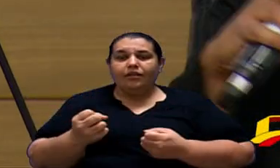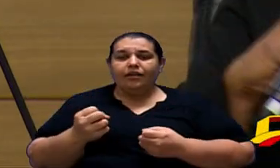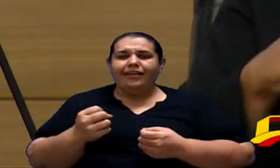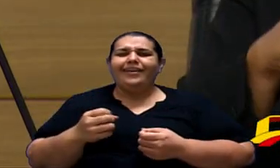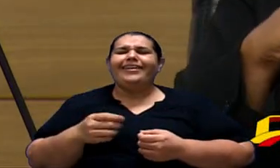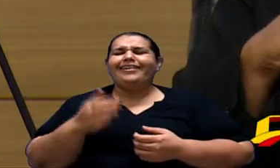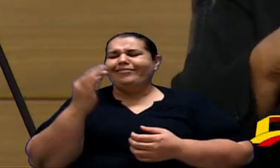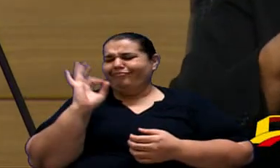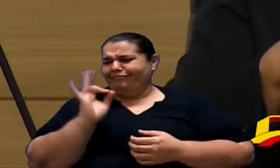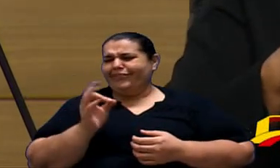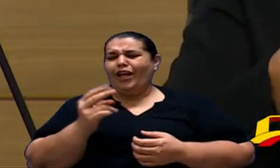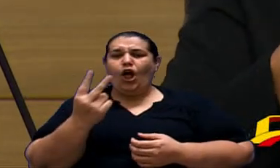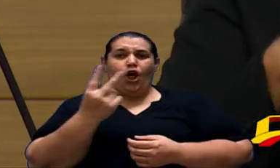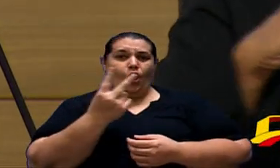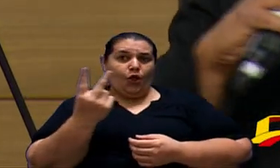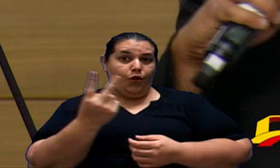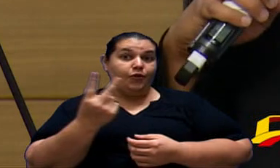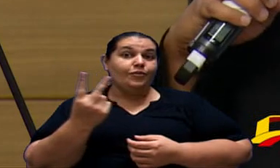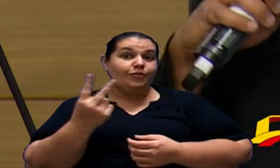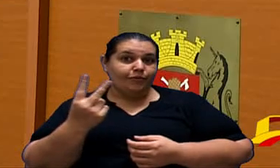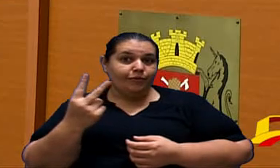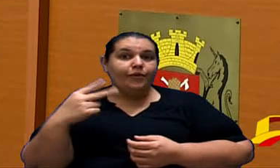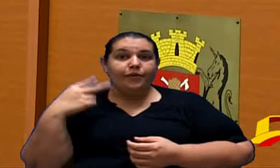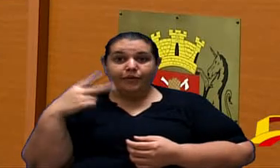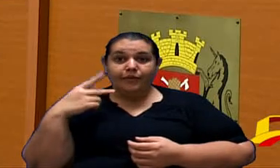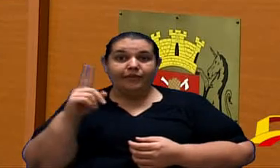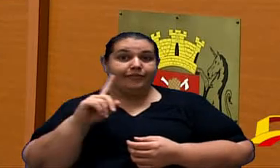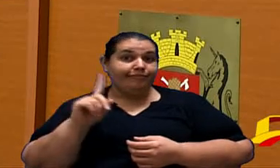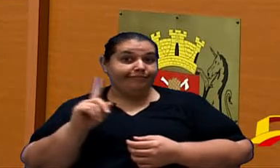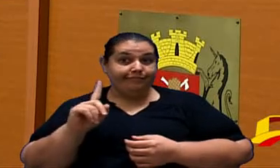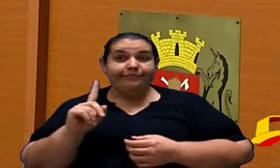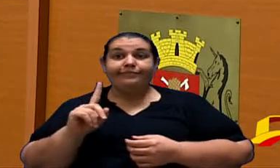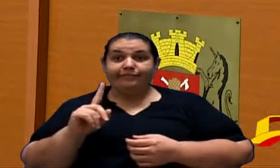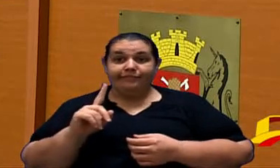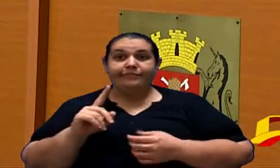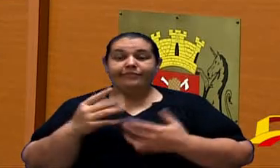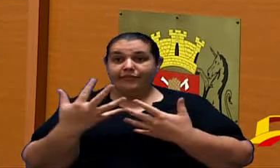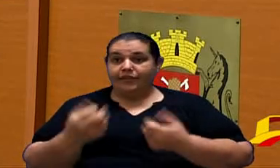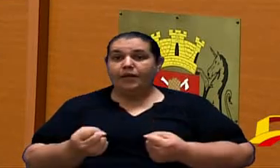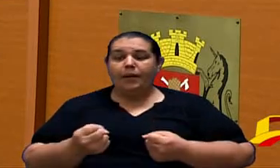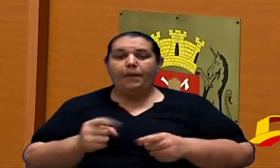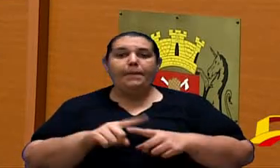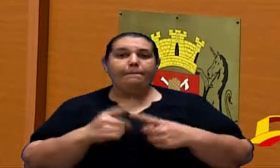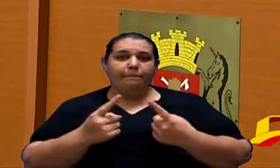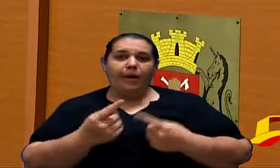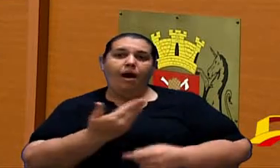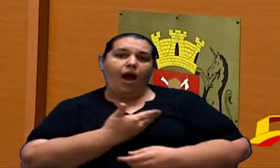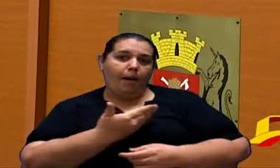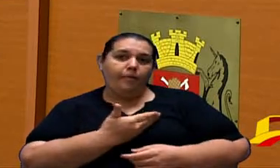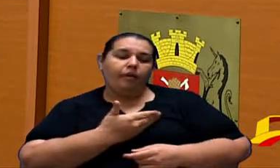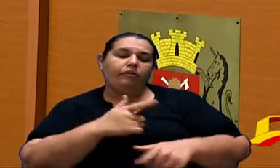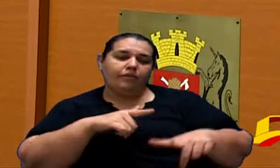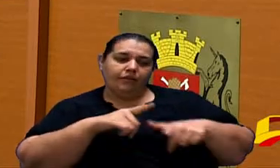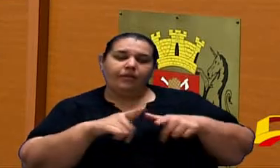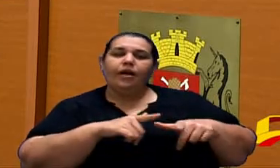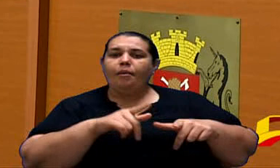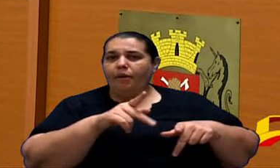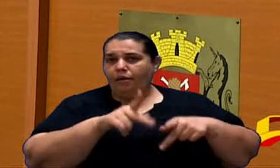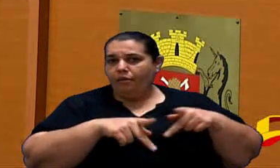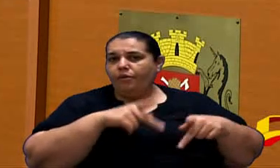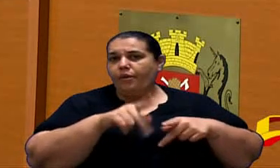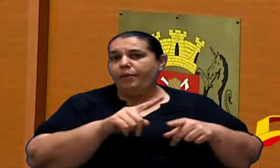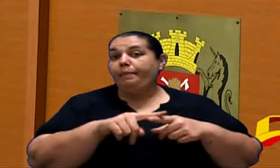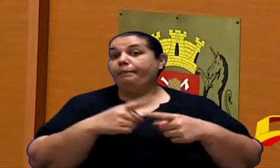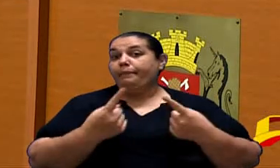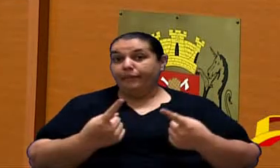que tem a gente considera são são parceiros também pessoas que trabalham pelo povo mas que tenha vai ser